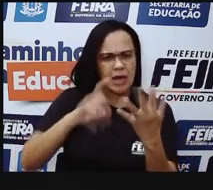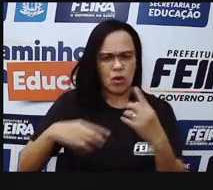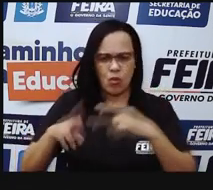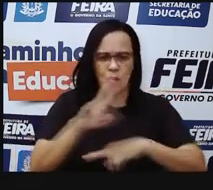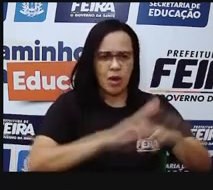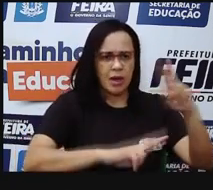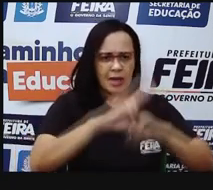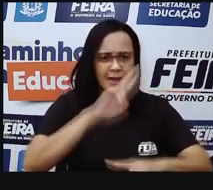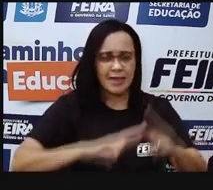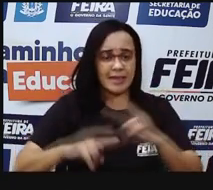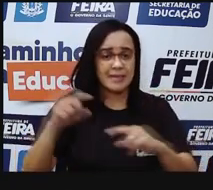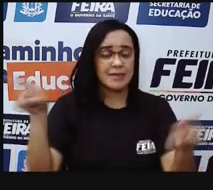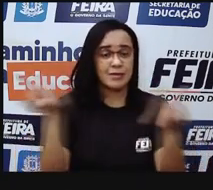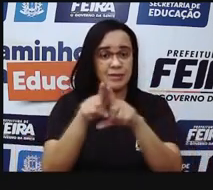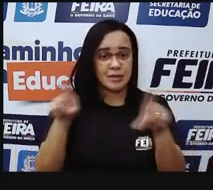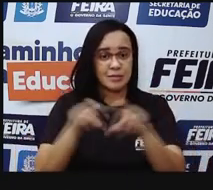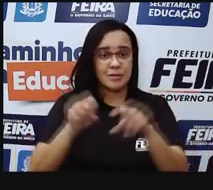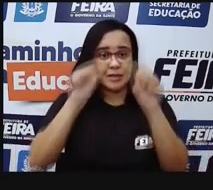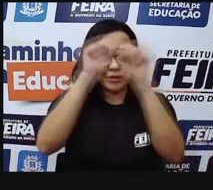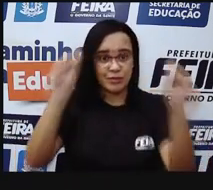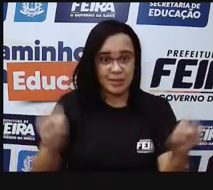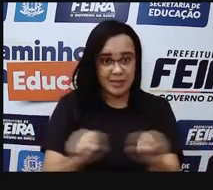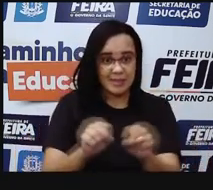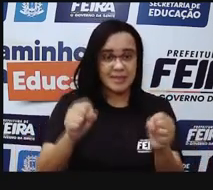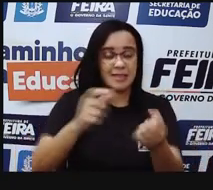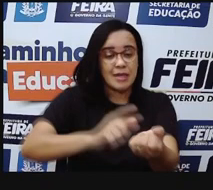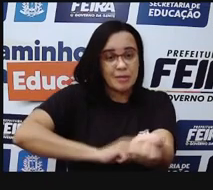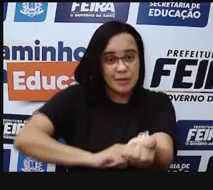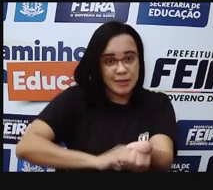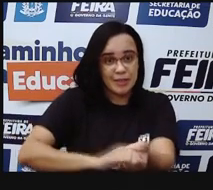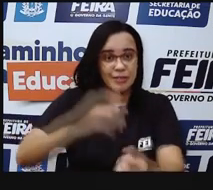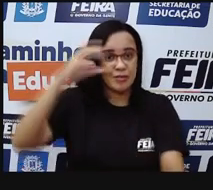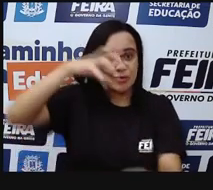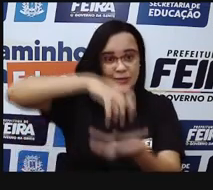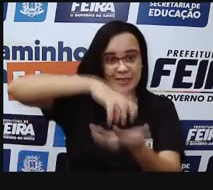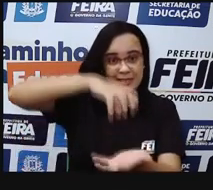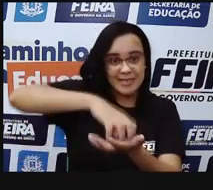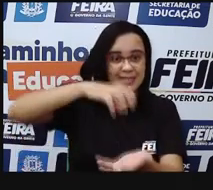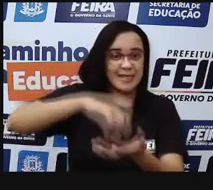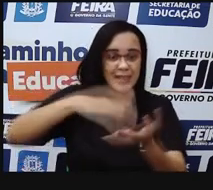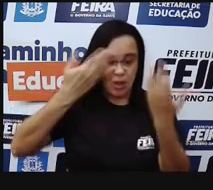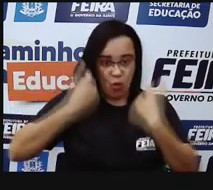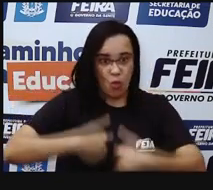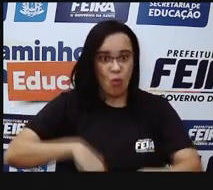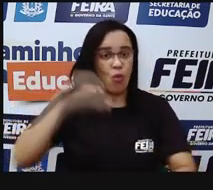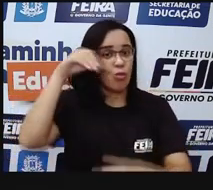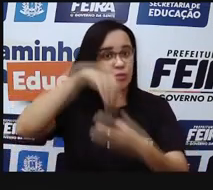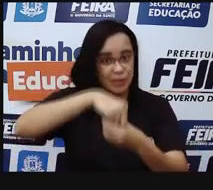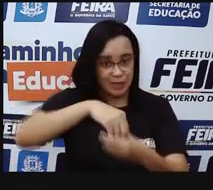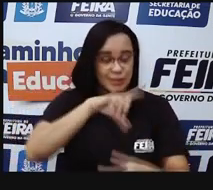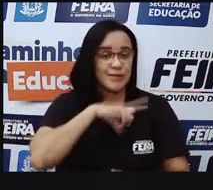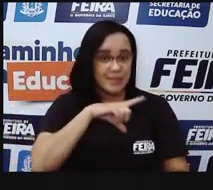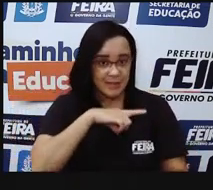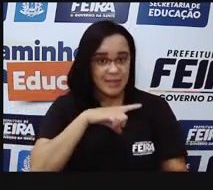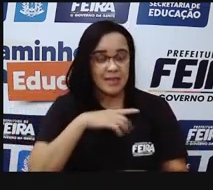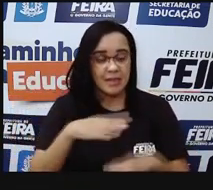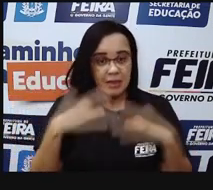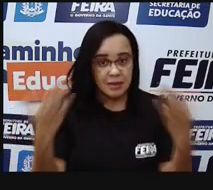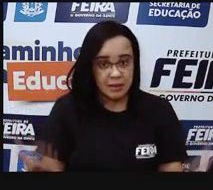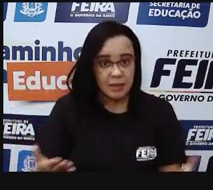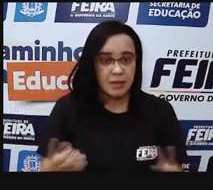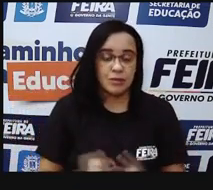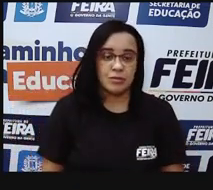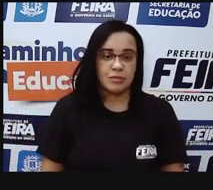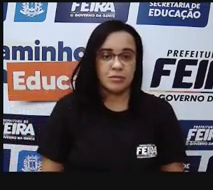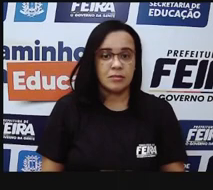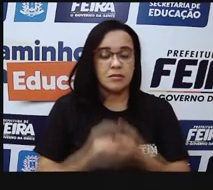central. Por quê? Porque a percepção de um mundo que temos através dos nossos órgãos dos sentidos são uma leitura